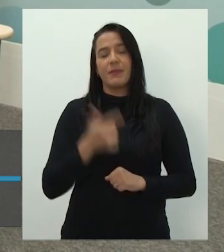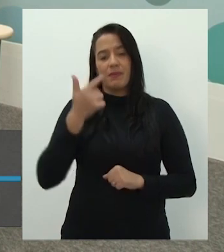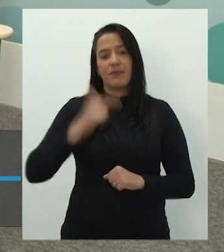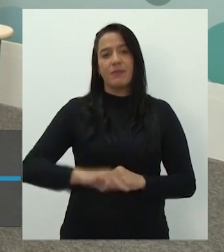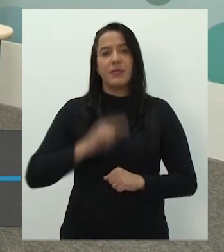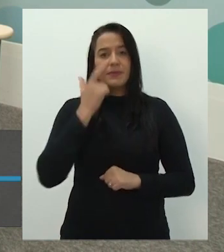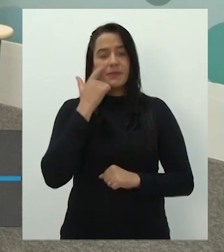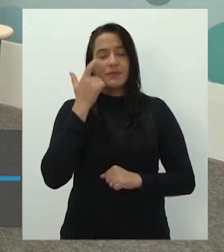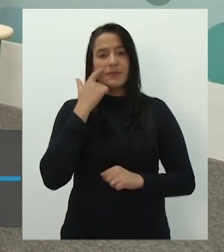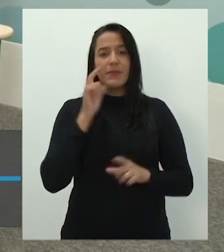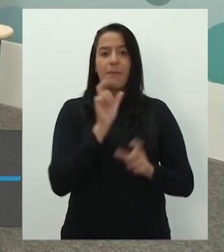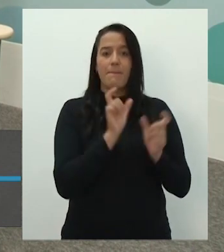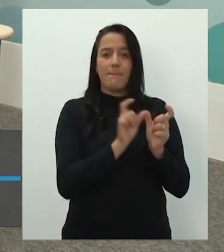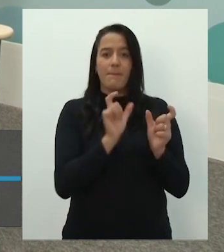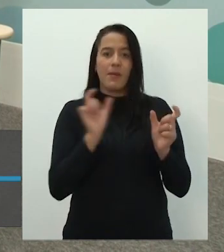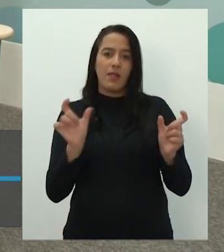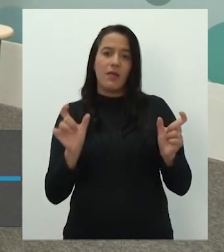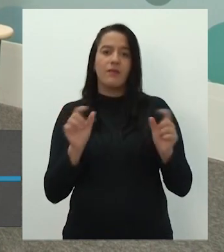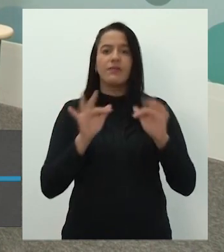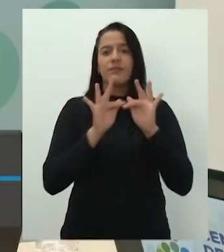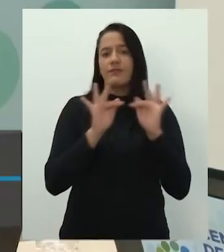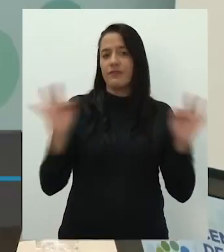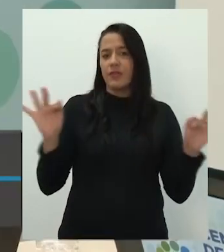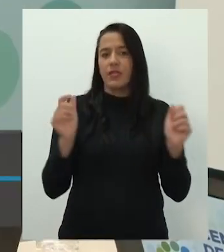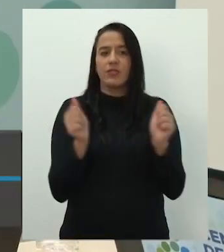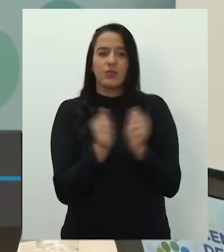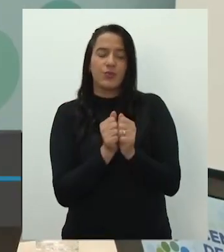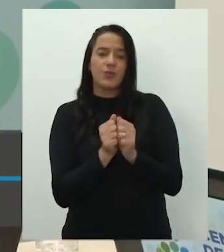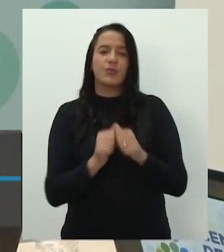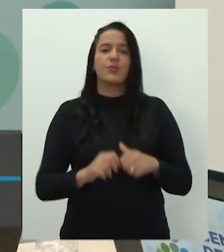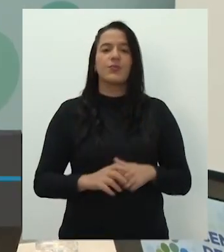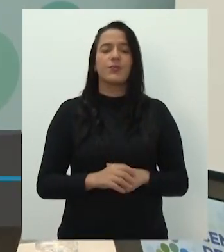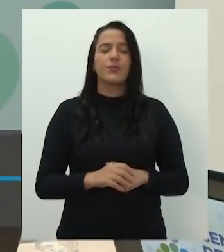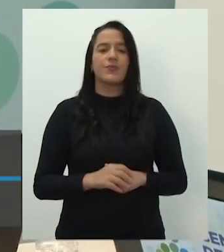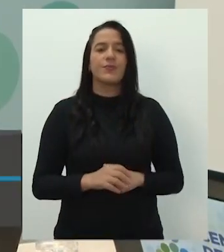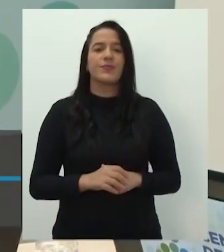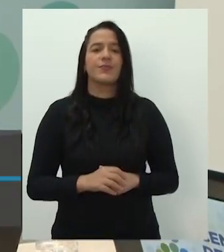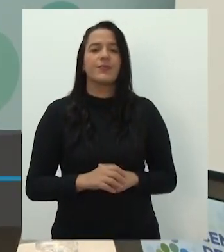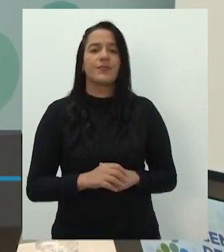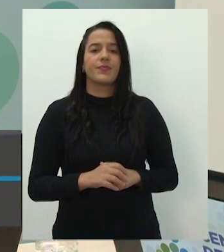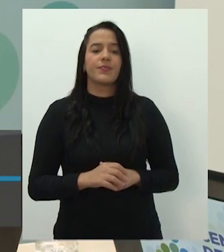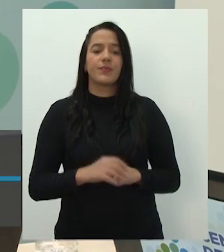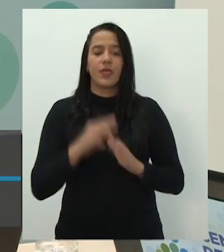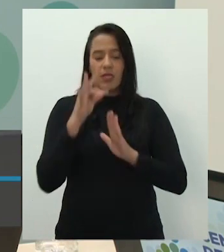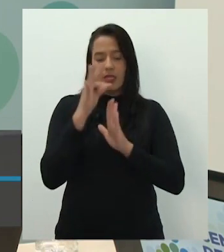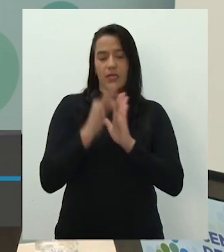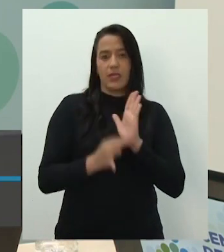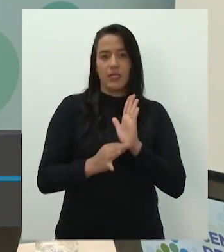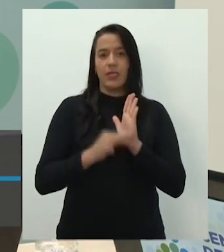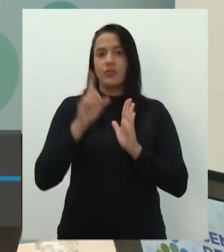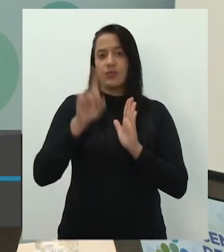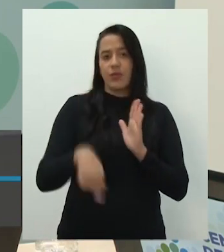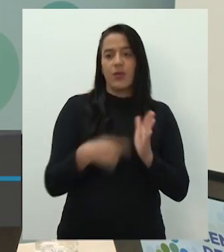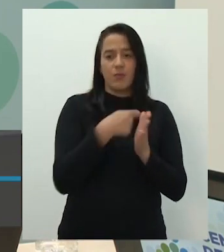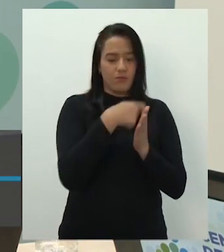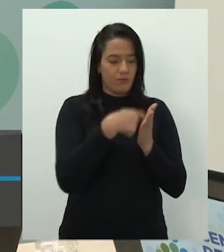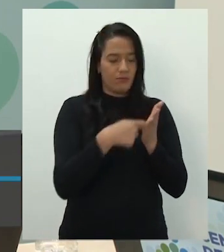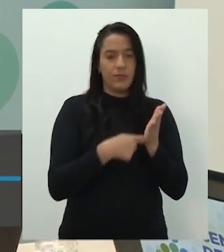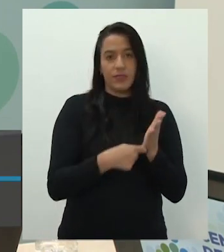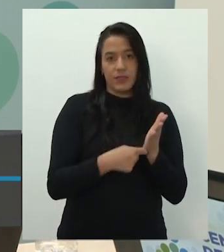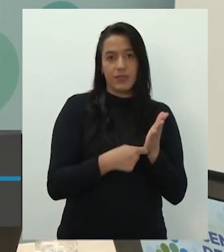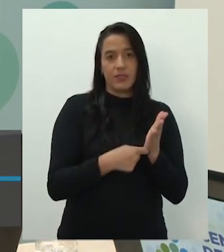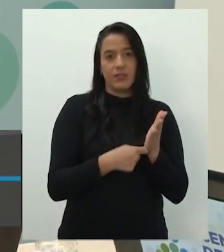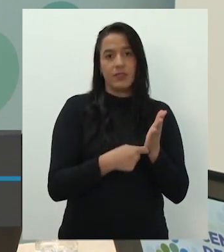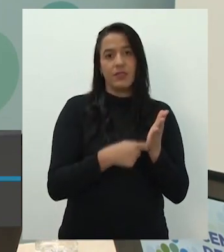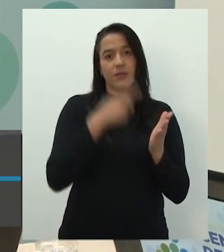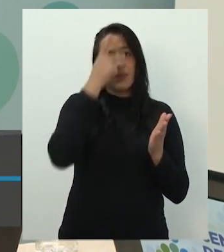conjunto de palavras e frases, Camila falou muito bem, muito legal, Camila. Texto é uma escrita onde as pessoas fazem, de